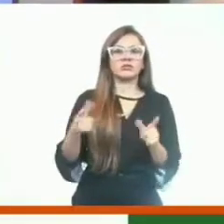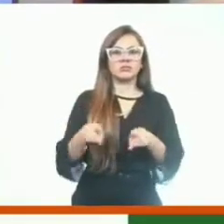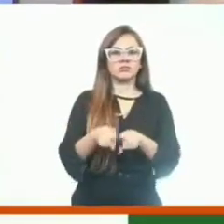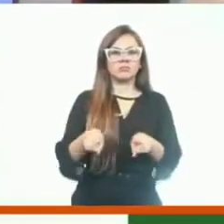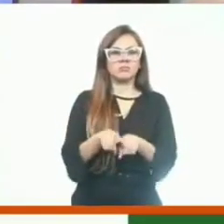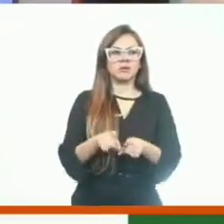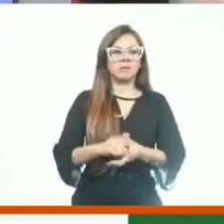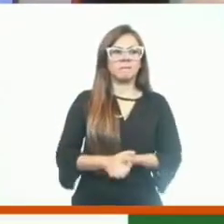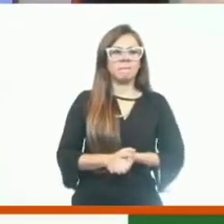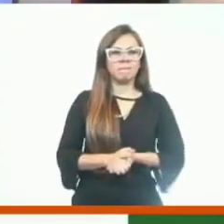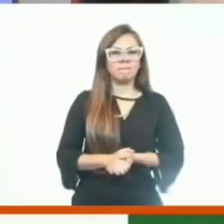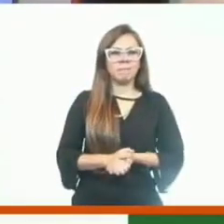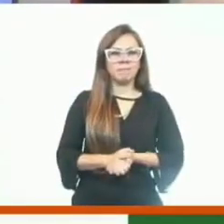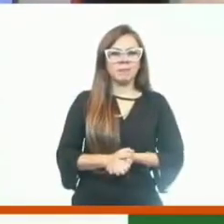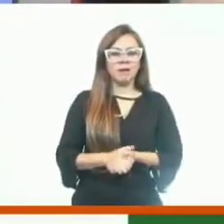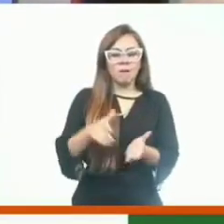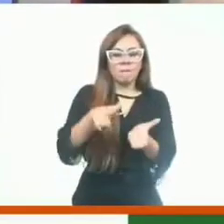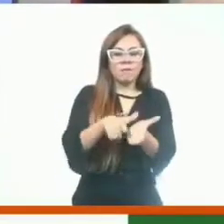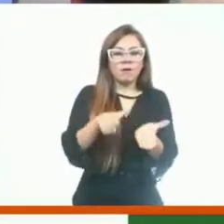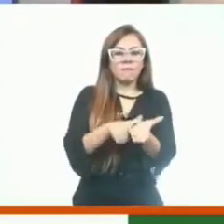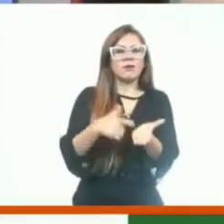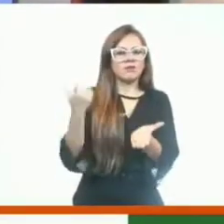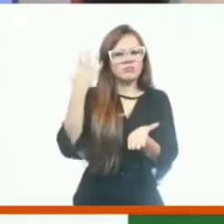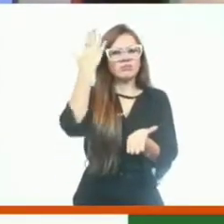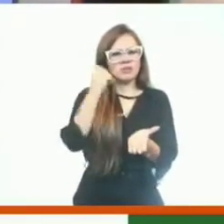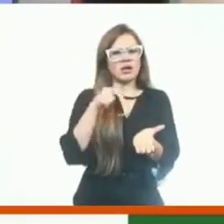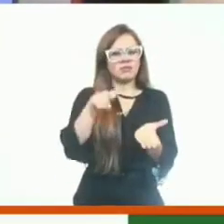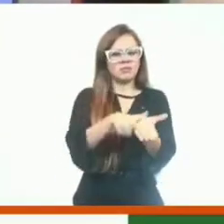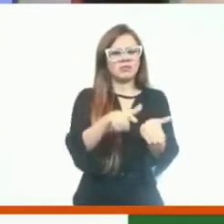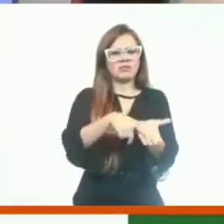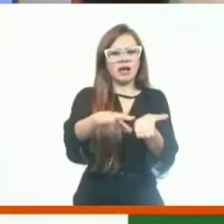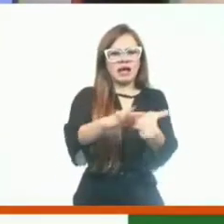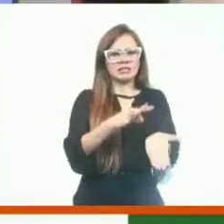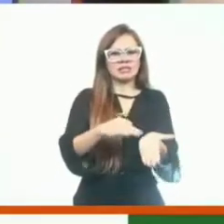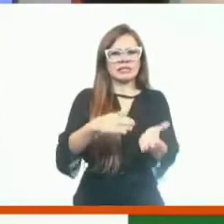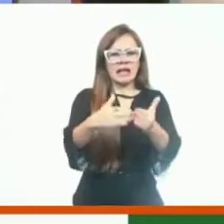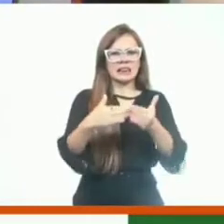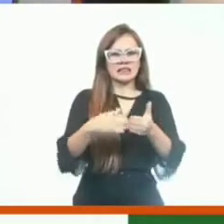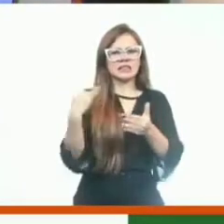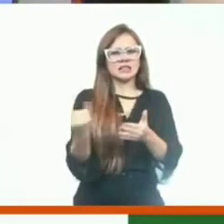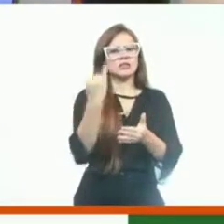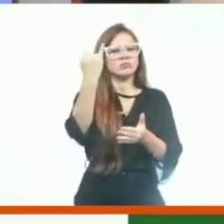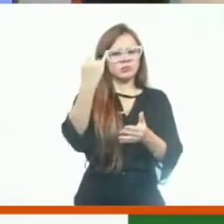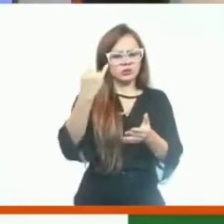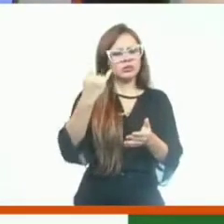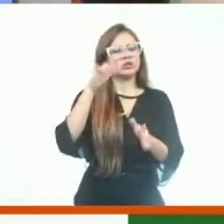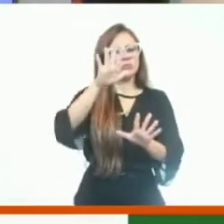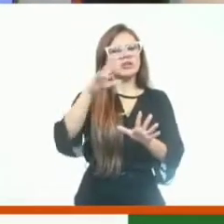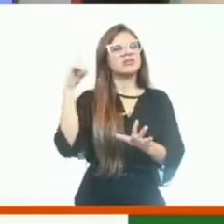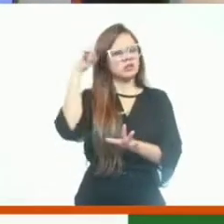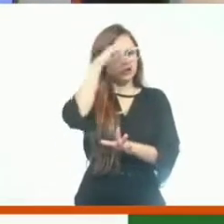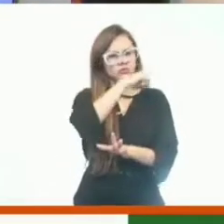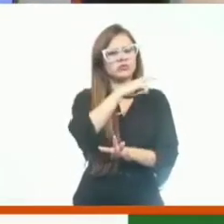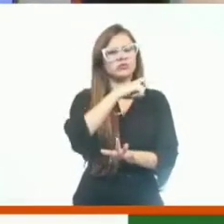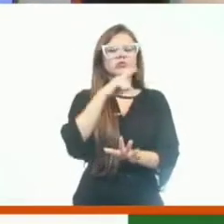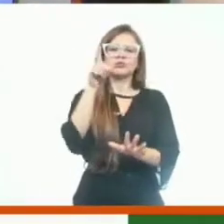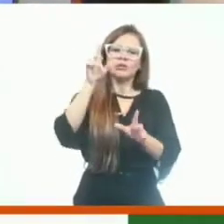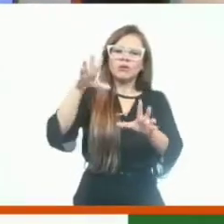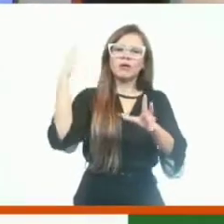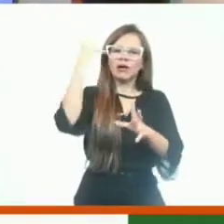Sabe como é que é para fazer? Muito difícil. Mas nós conseguimos, e essa obra está belíssima, é uma